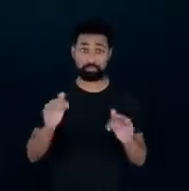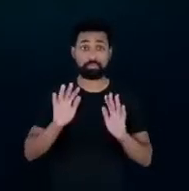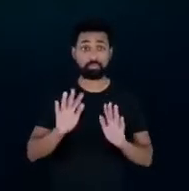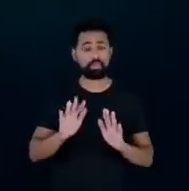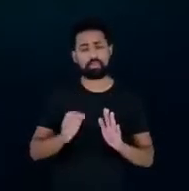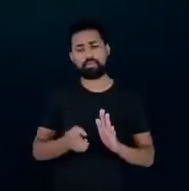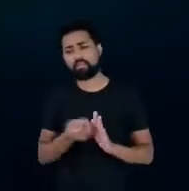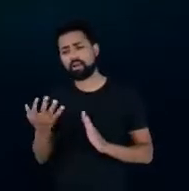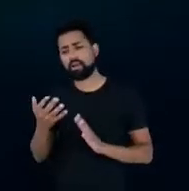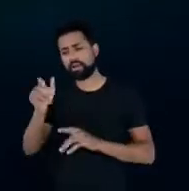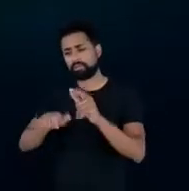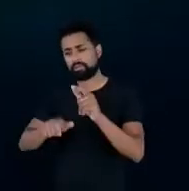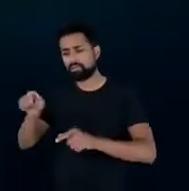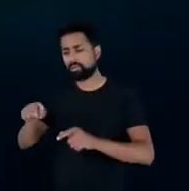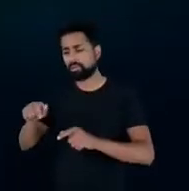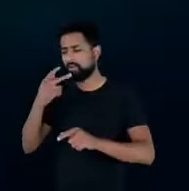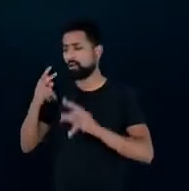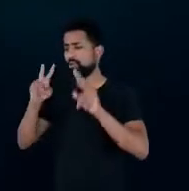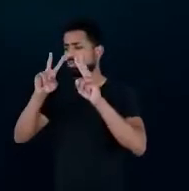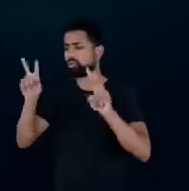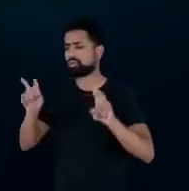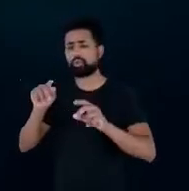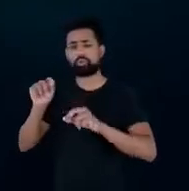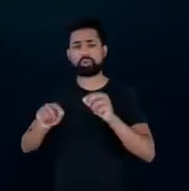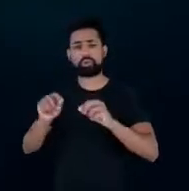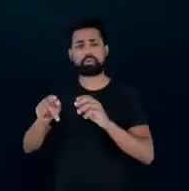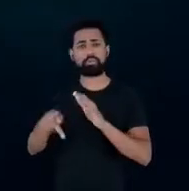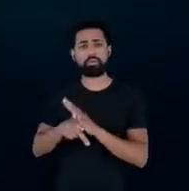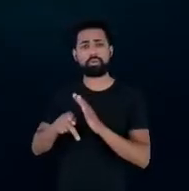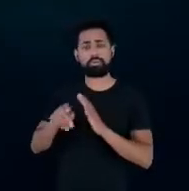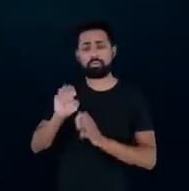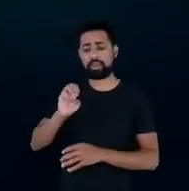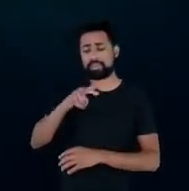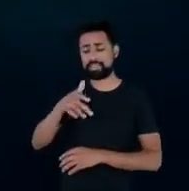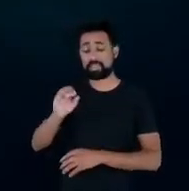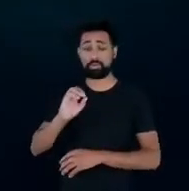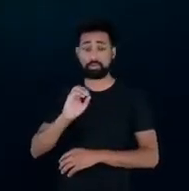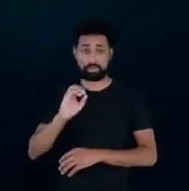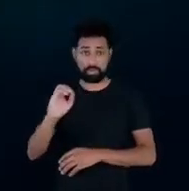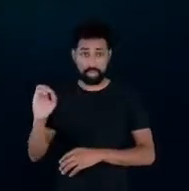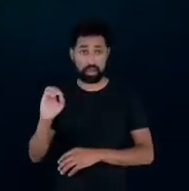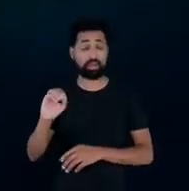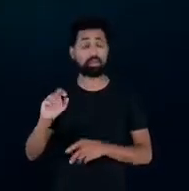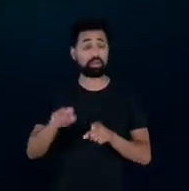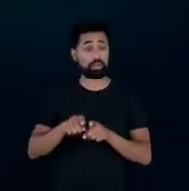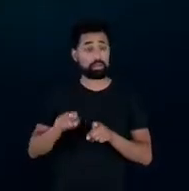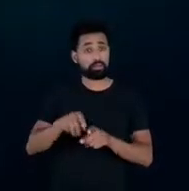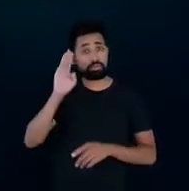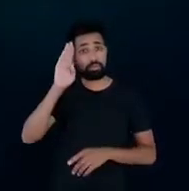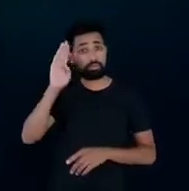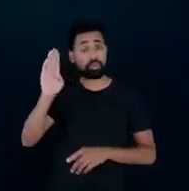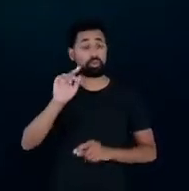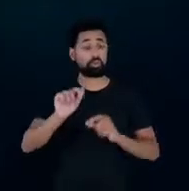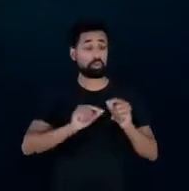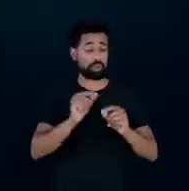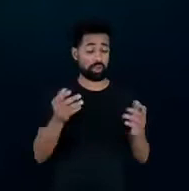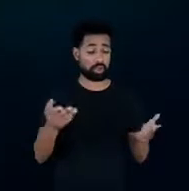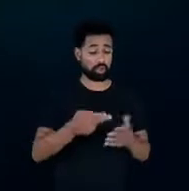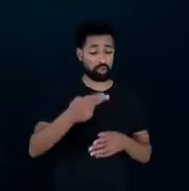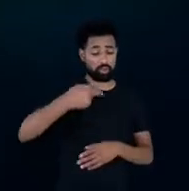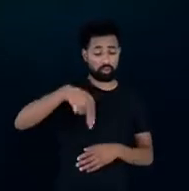falado sobre emissões zero, net zero emissions, especialmente com a COP, agora em novembro último.